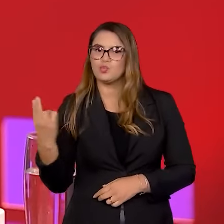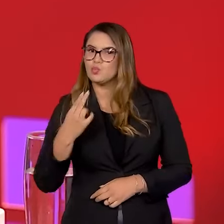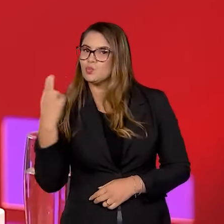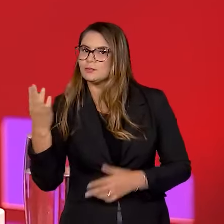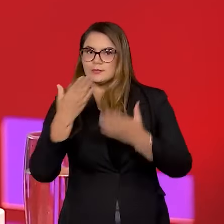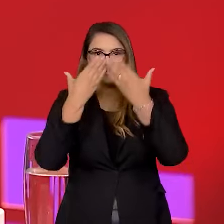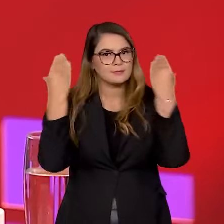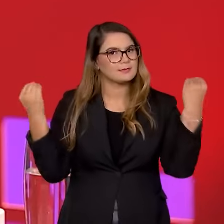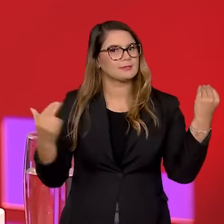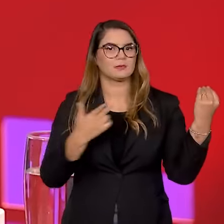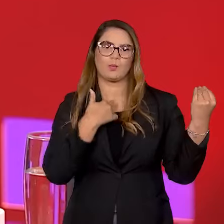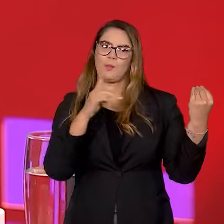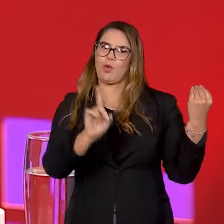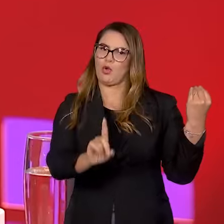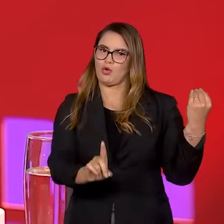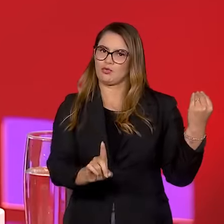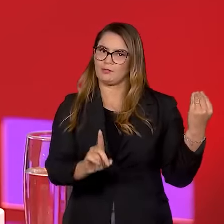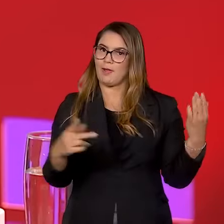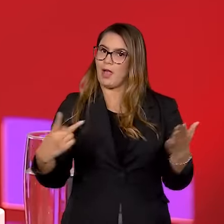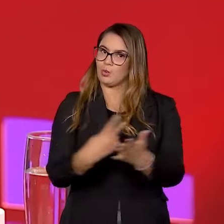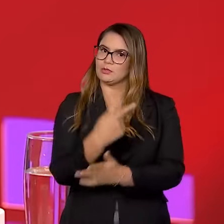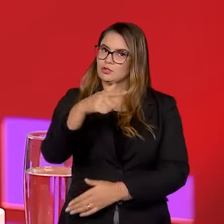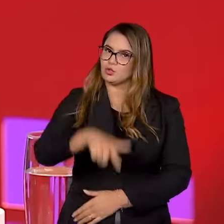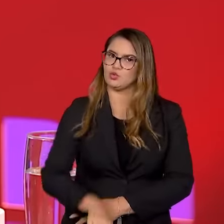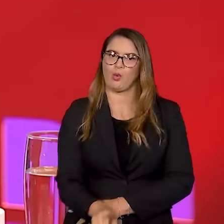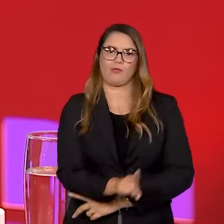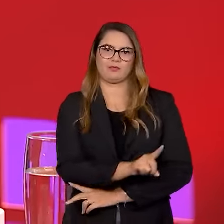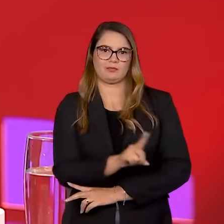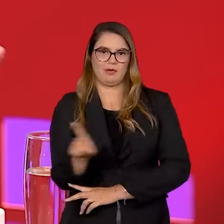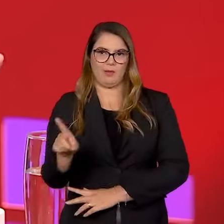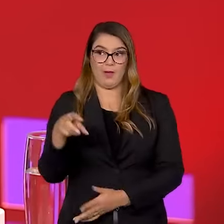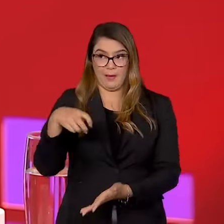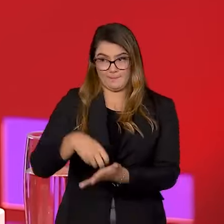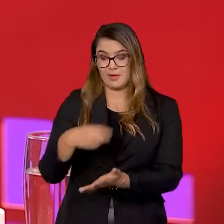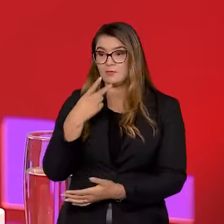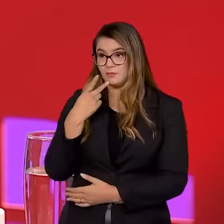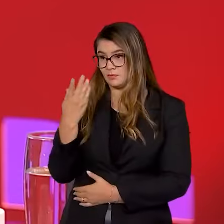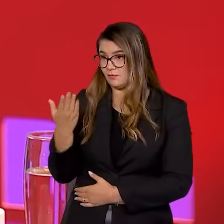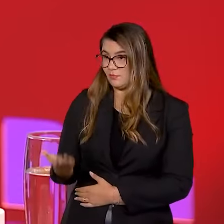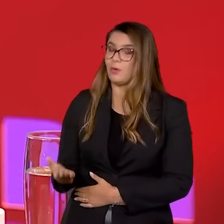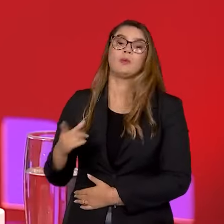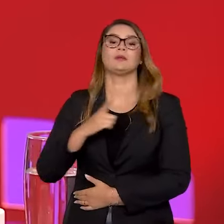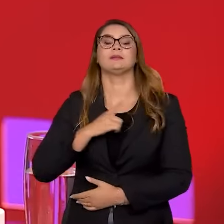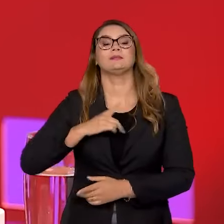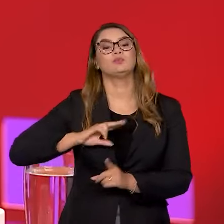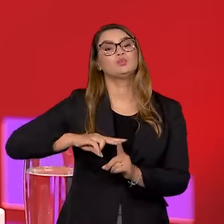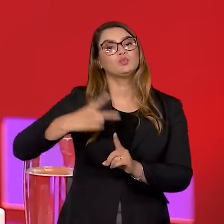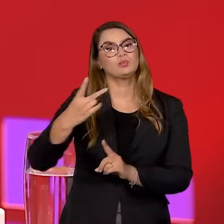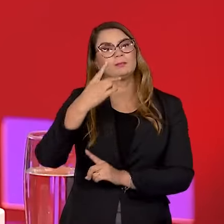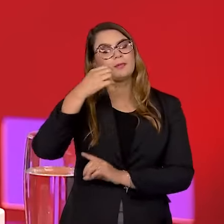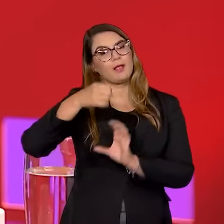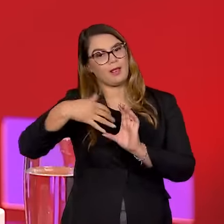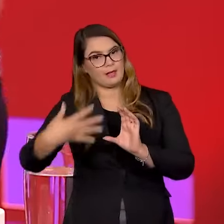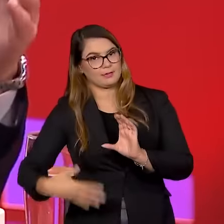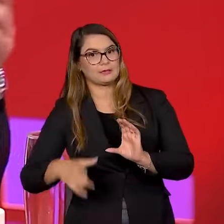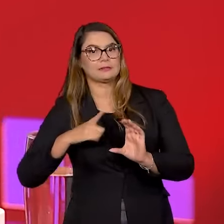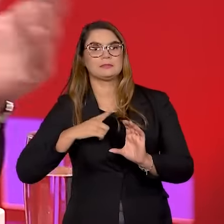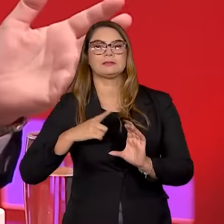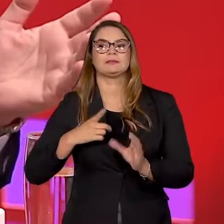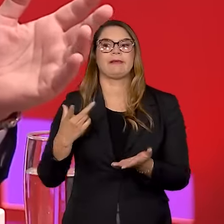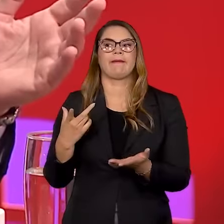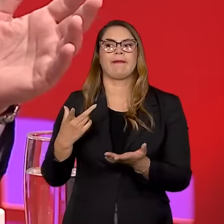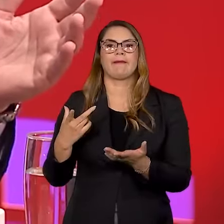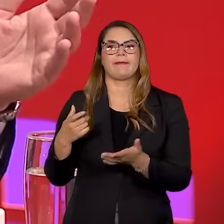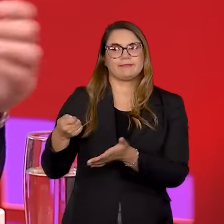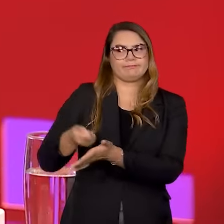podemos nos esquecer para que ele não volte a ocorrer, de fato. As penas, como você bem sabe, elas têm um duplo caráter. Tem um caráter repressivo,